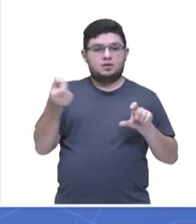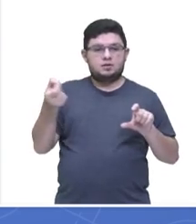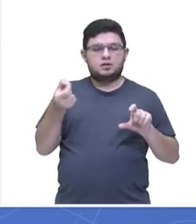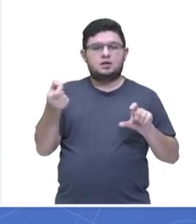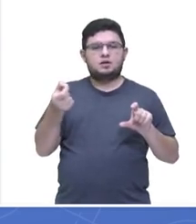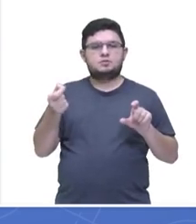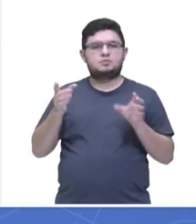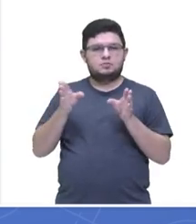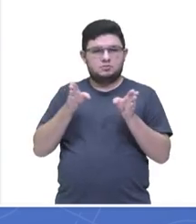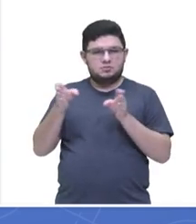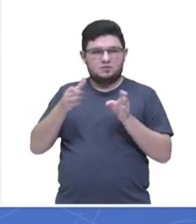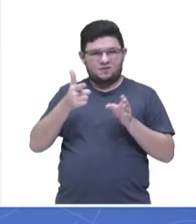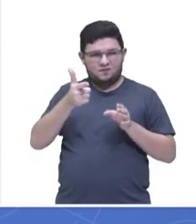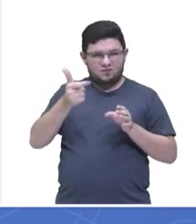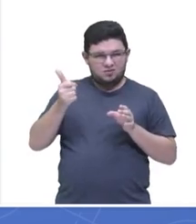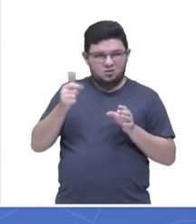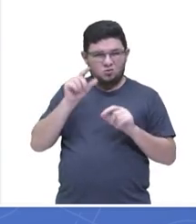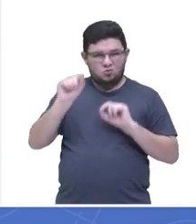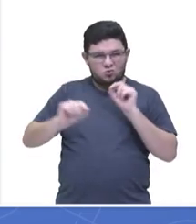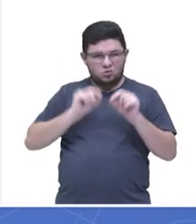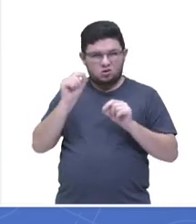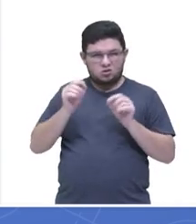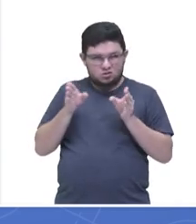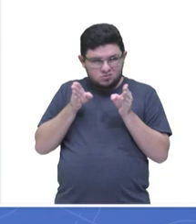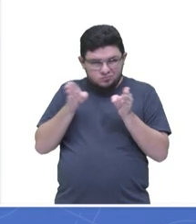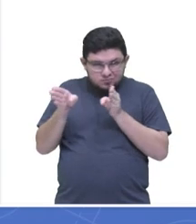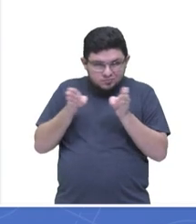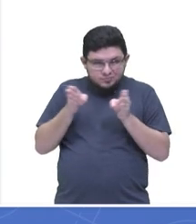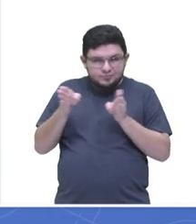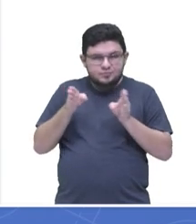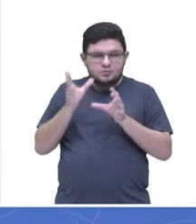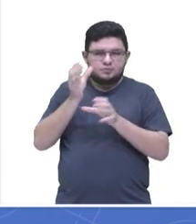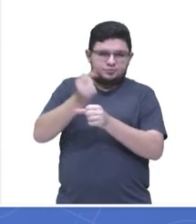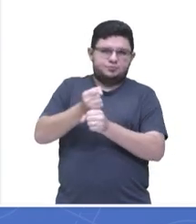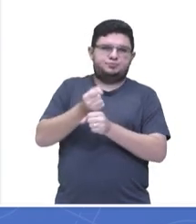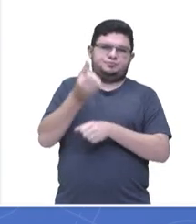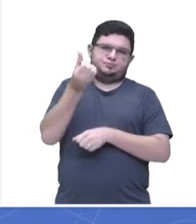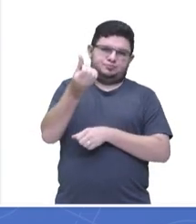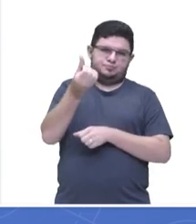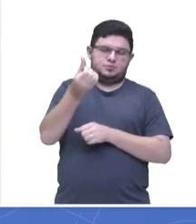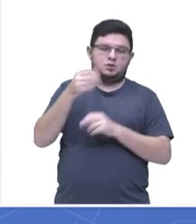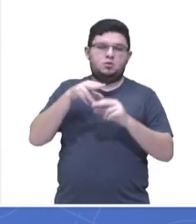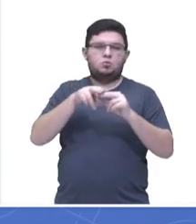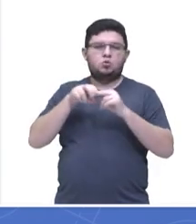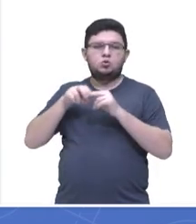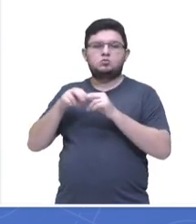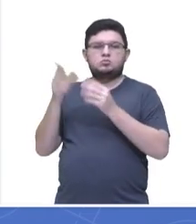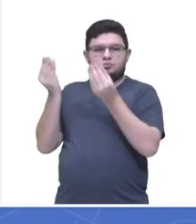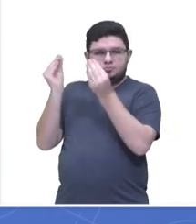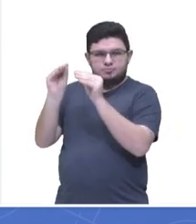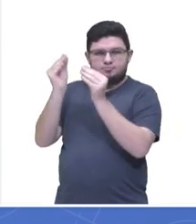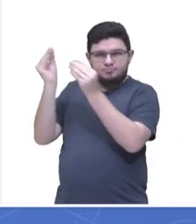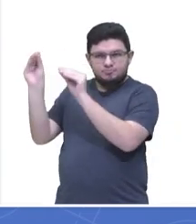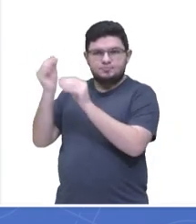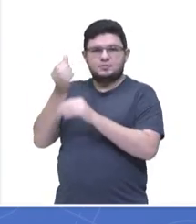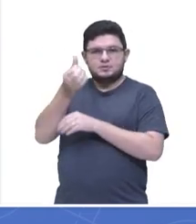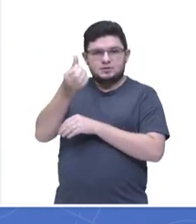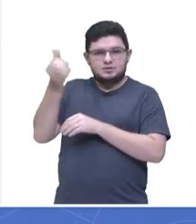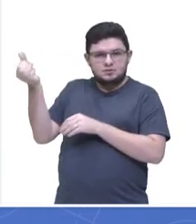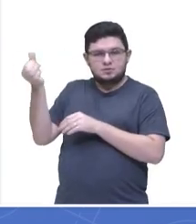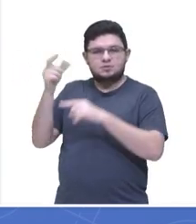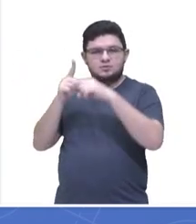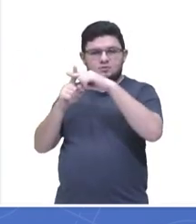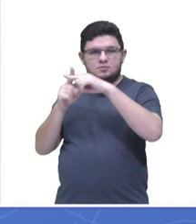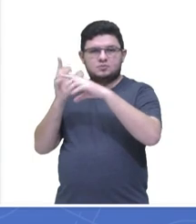e o vigésimo primeiro todos eles são iguais a 6. Por esse motivo que a nossa mediana foi igual a